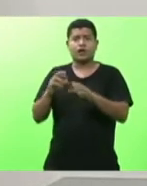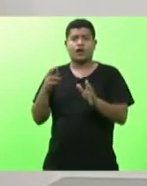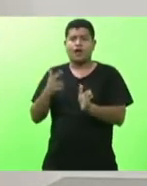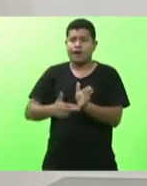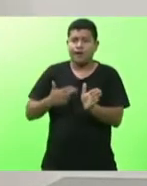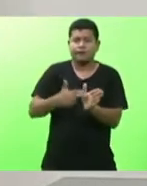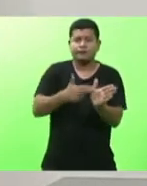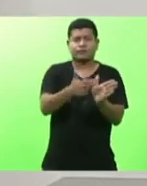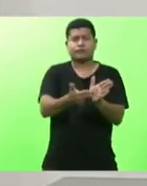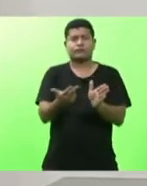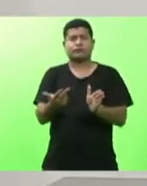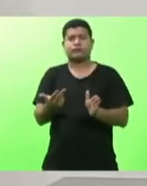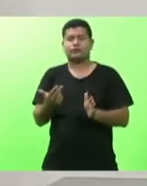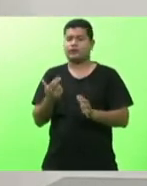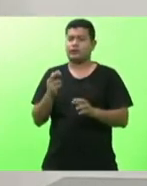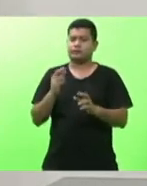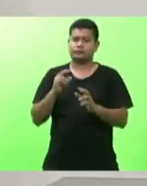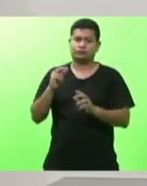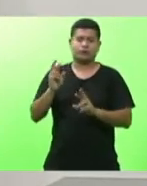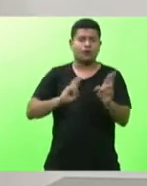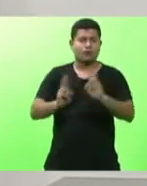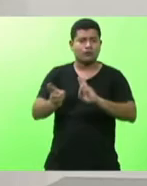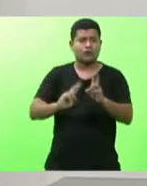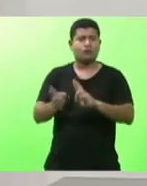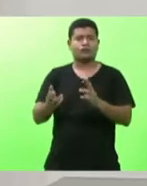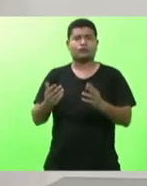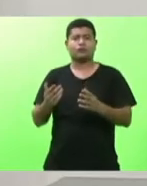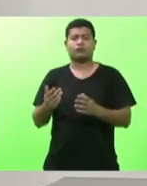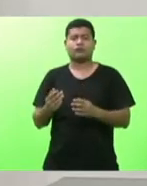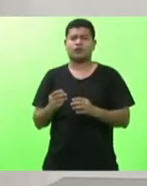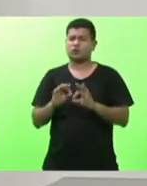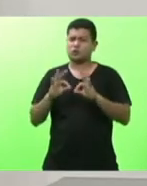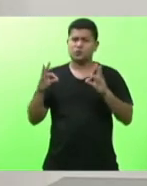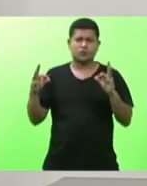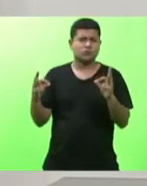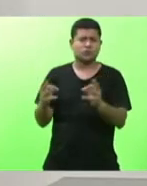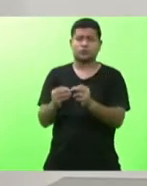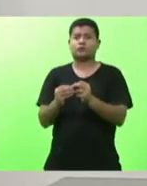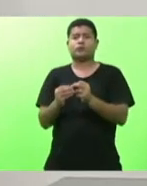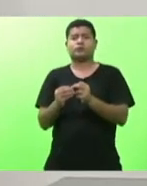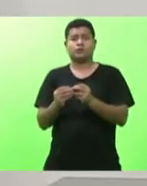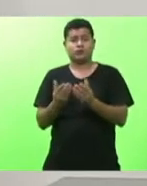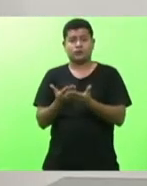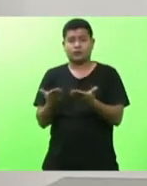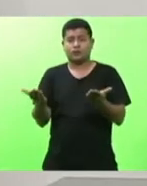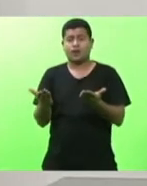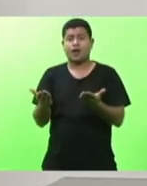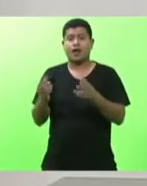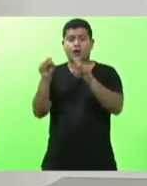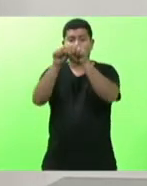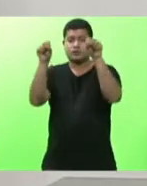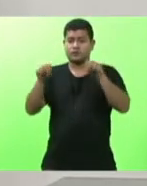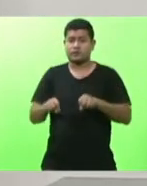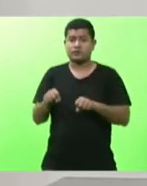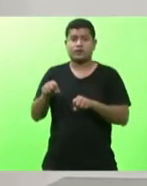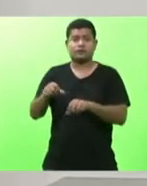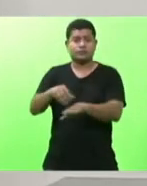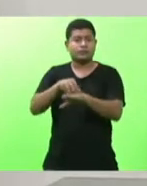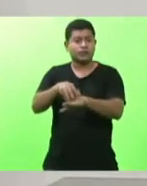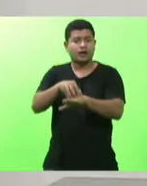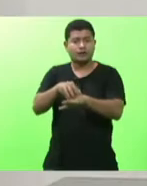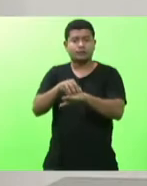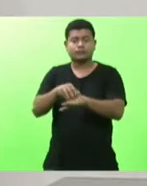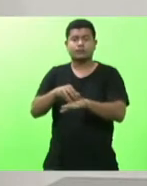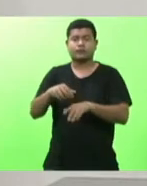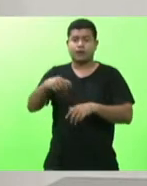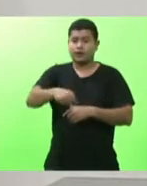aquaviários enfim as ligações viárias e logísticas entre todos esses subsistemas entre os Estados em si e a nossa